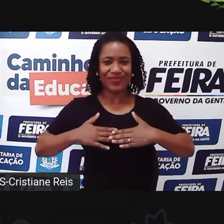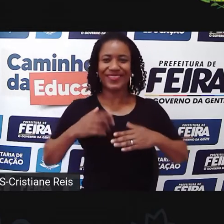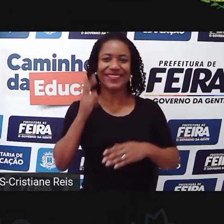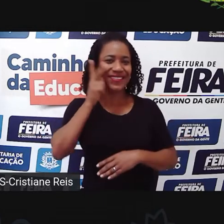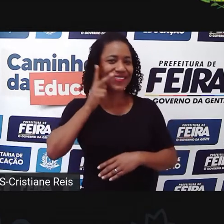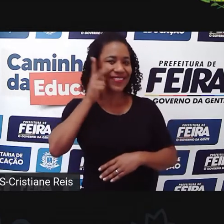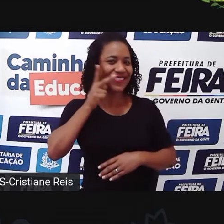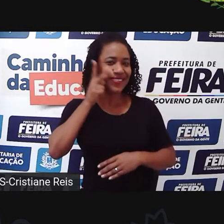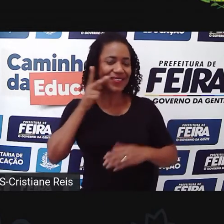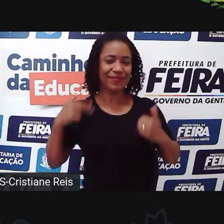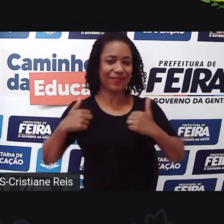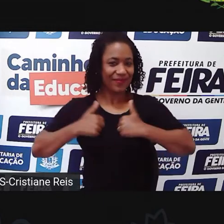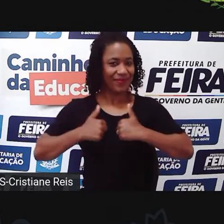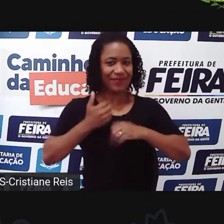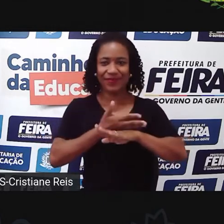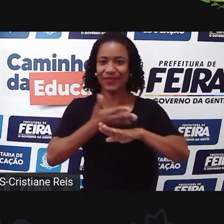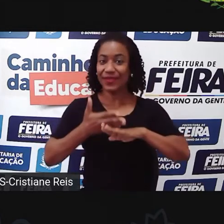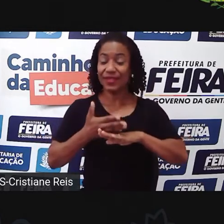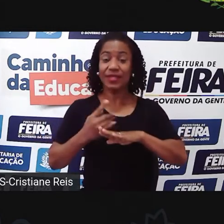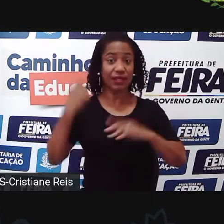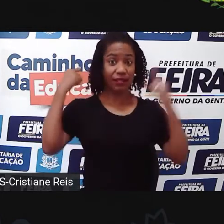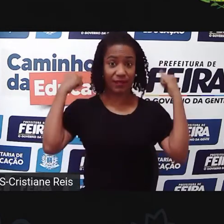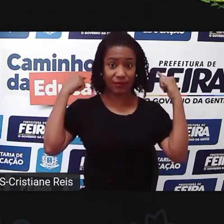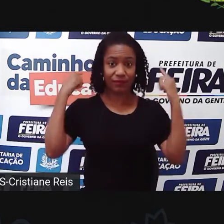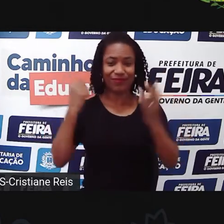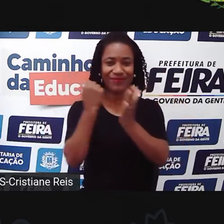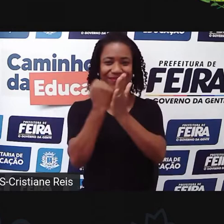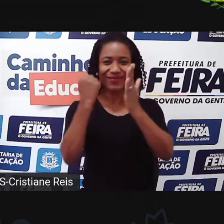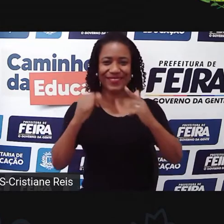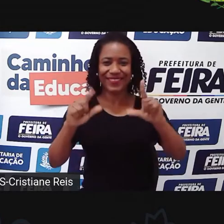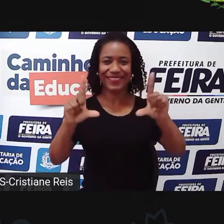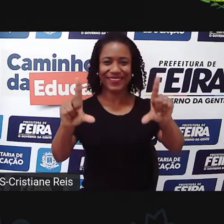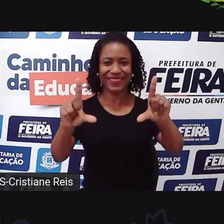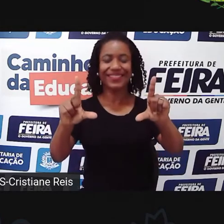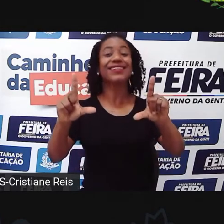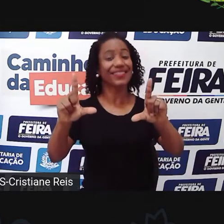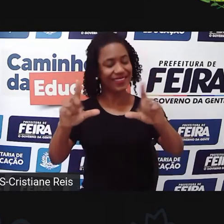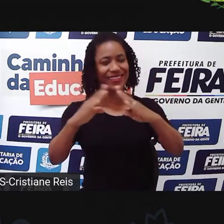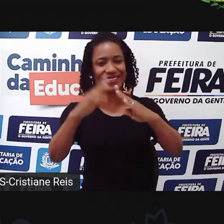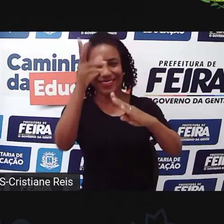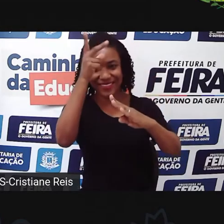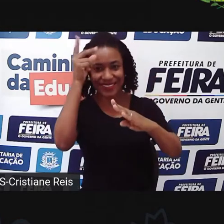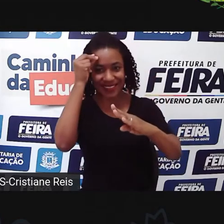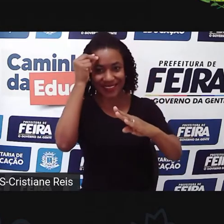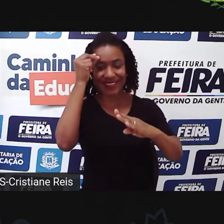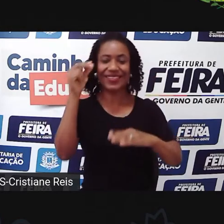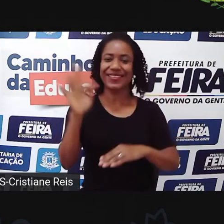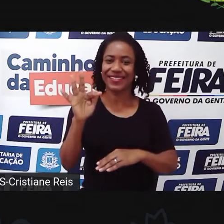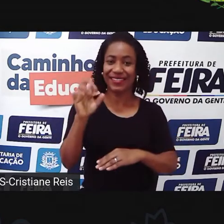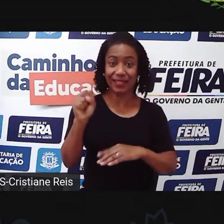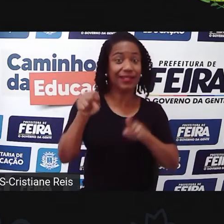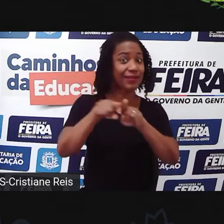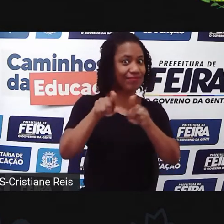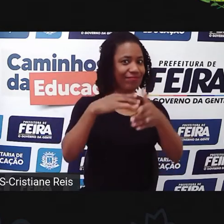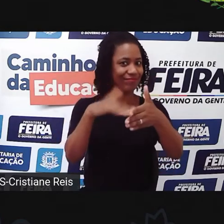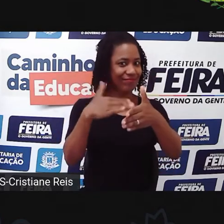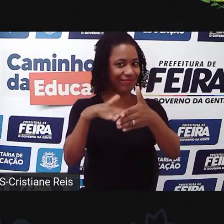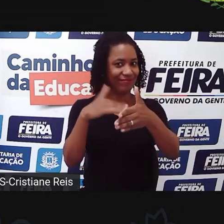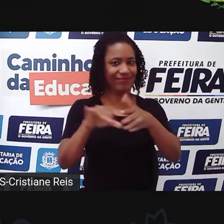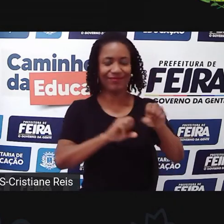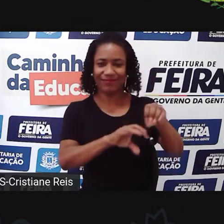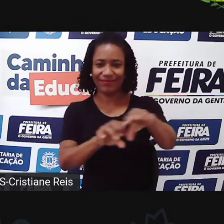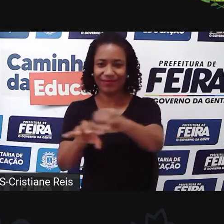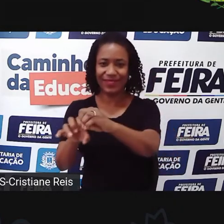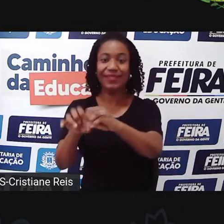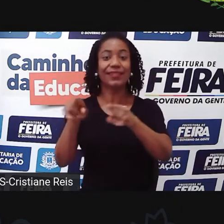Atrás de mim tem a logomarca, né? Da Prefeitura Municipal de Feira de Santana e também da Secretaria de Educação do município. Além de uma